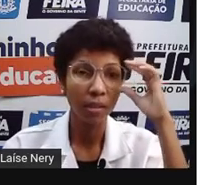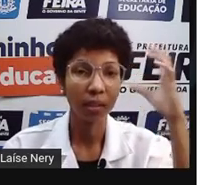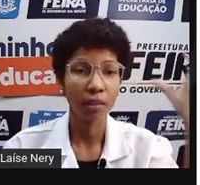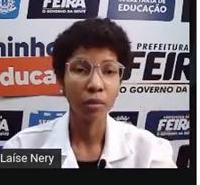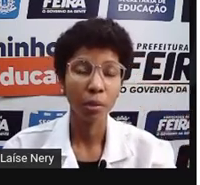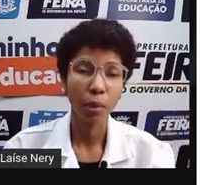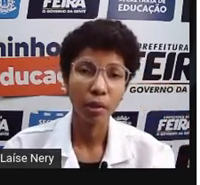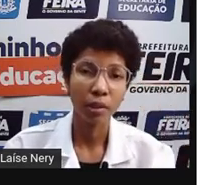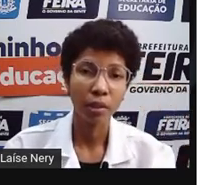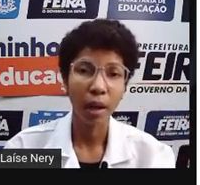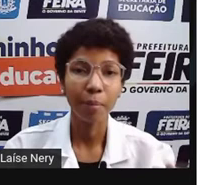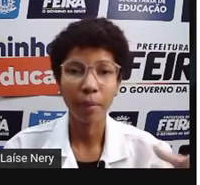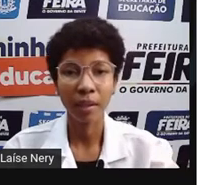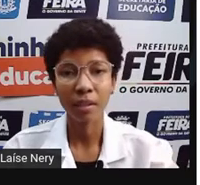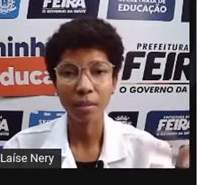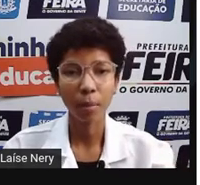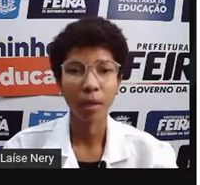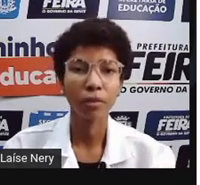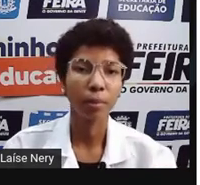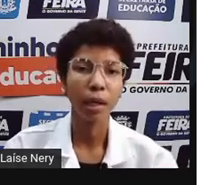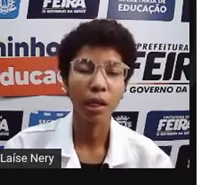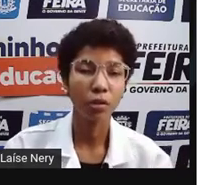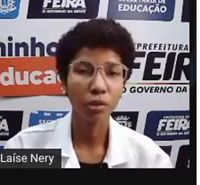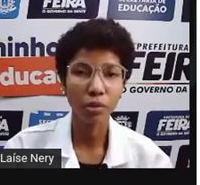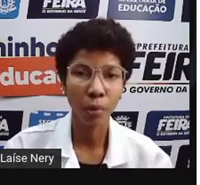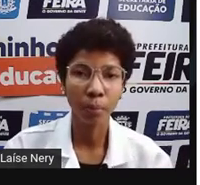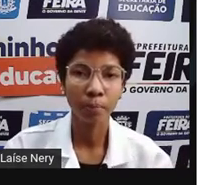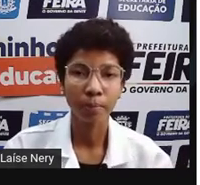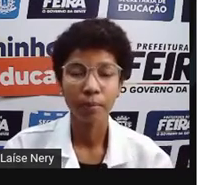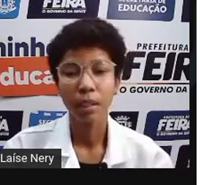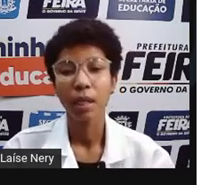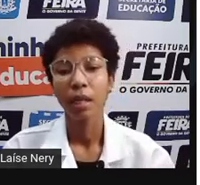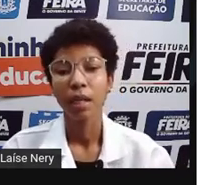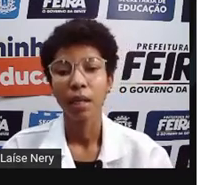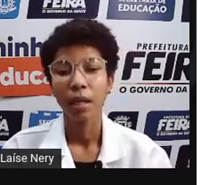potência não é importante apenas para os aparelhos de som.